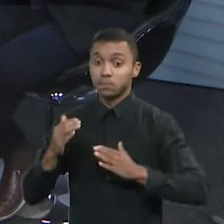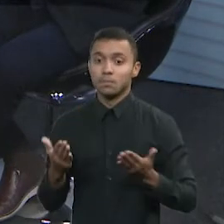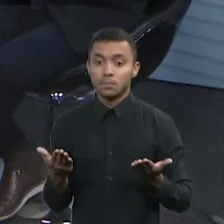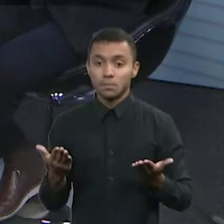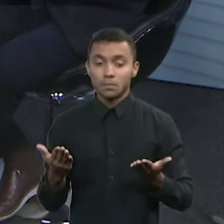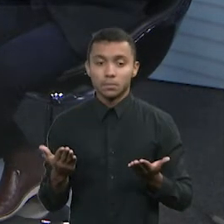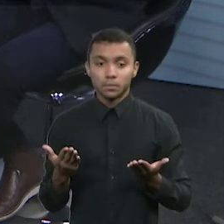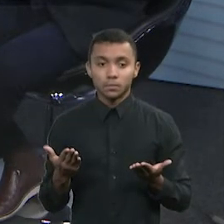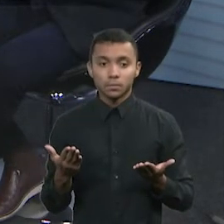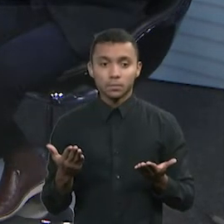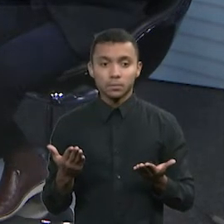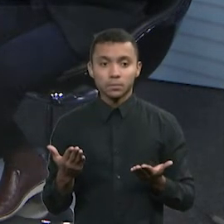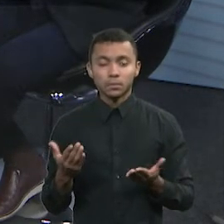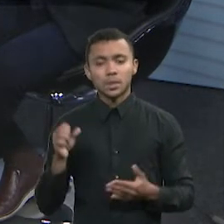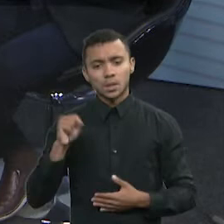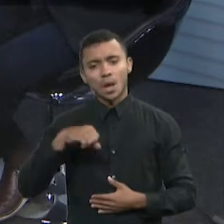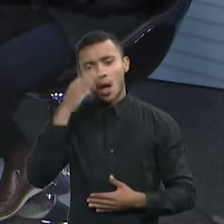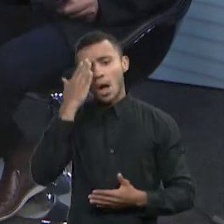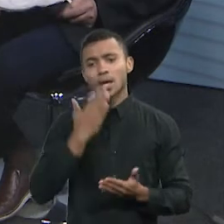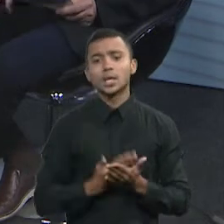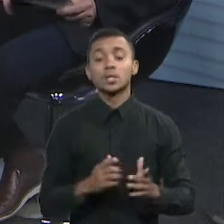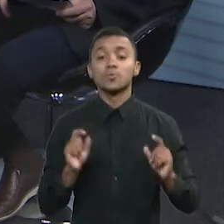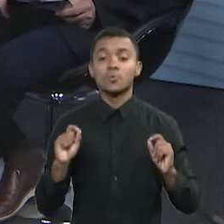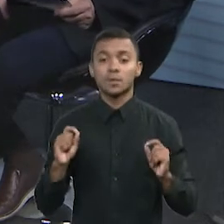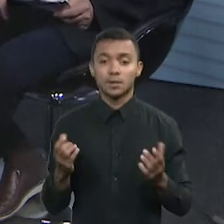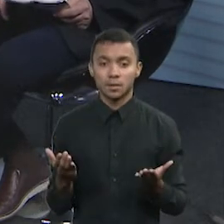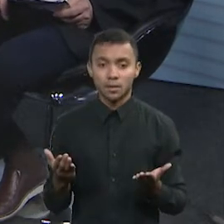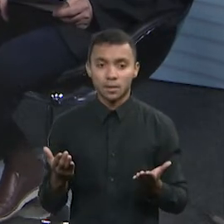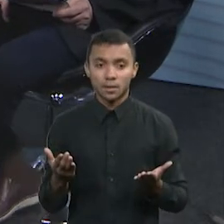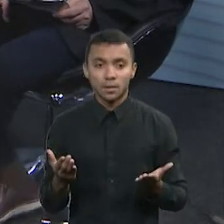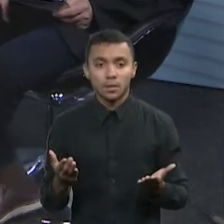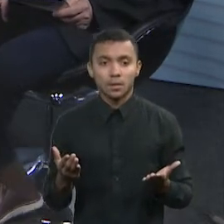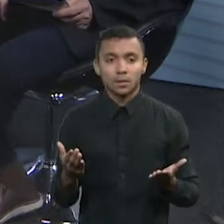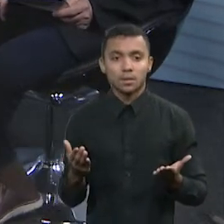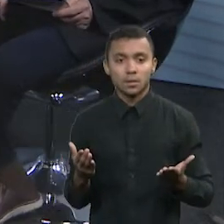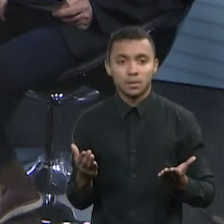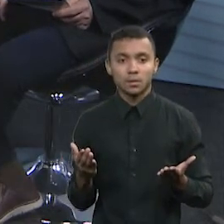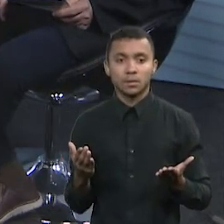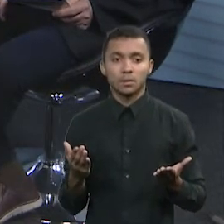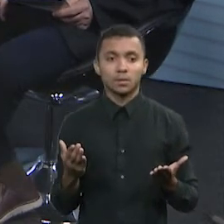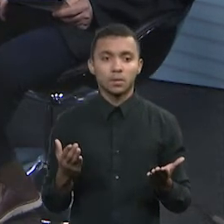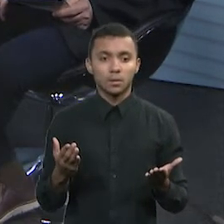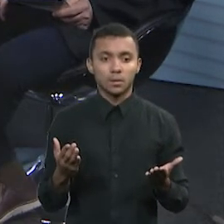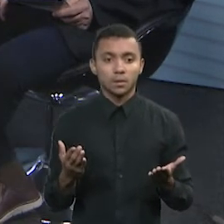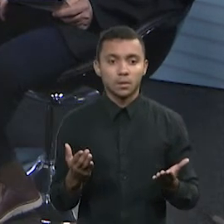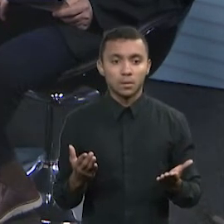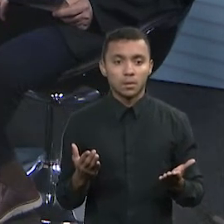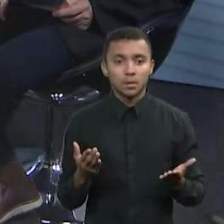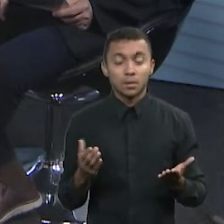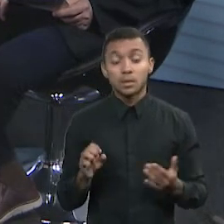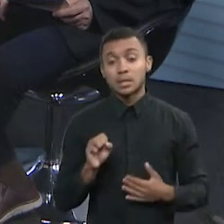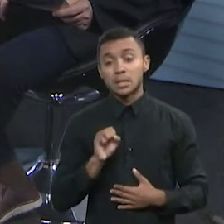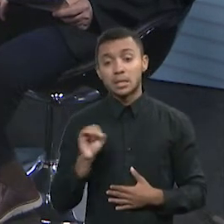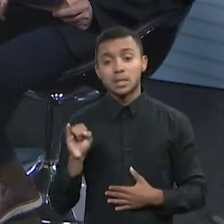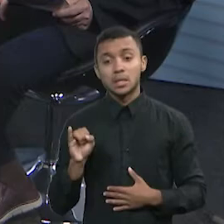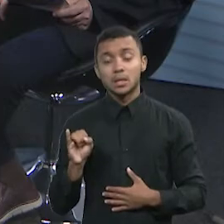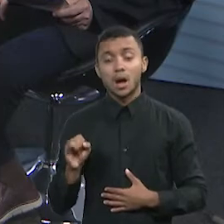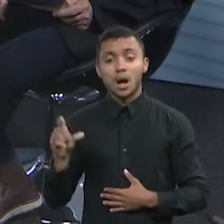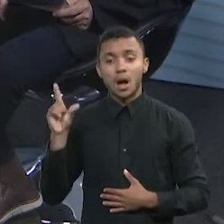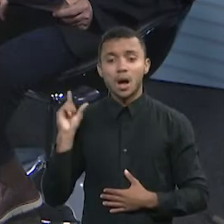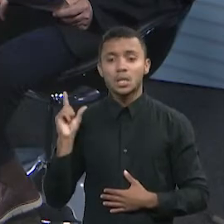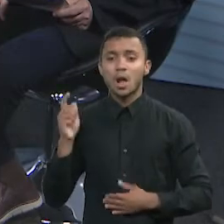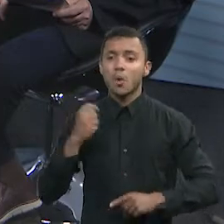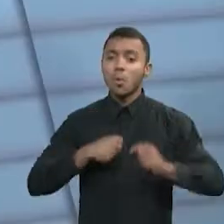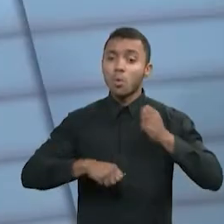De fato, eu acredito que... Nem todos têm, né? Em tempos normais, digamos que em tempos de estabilidade